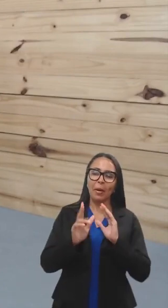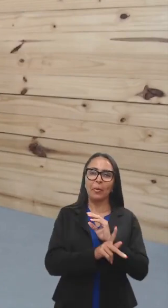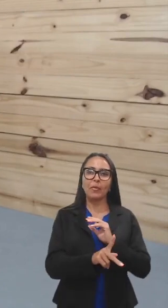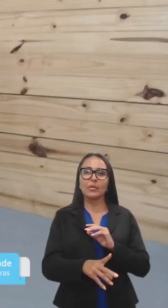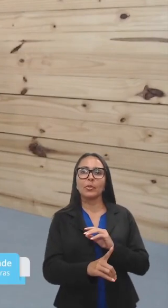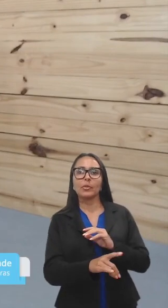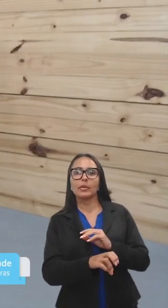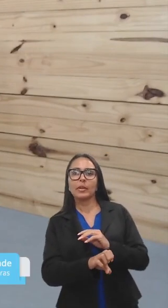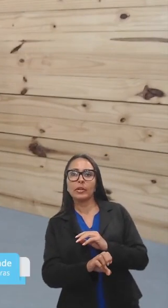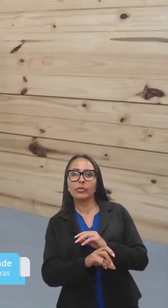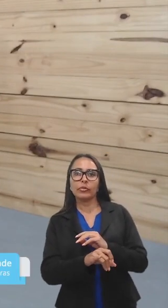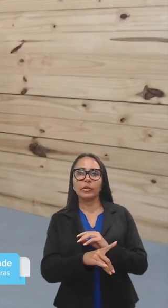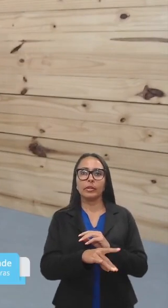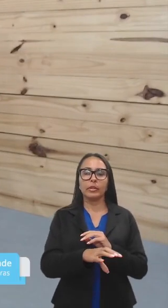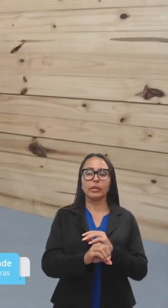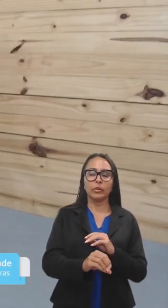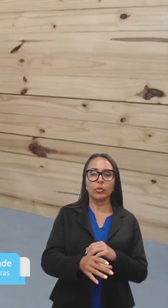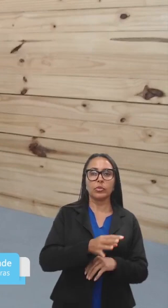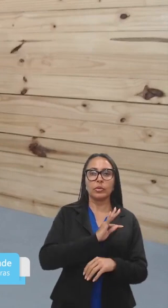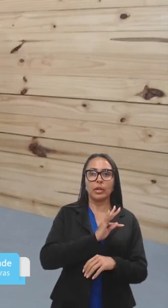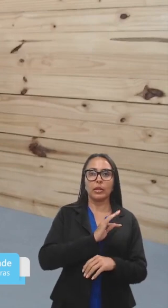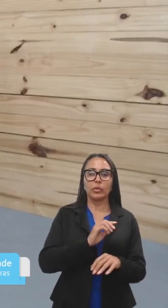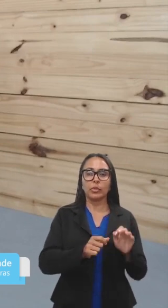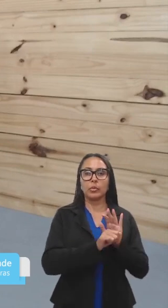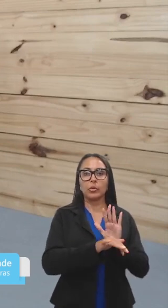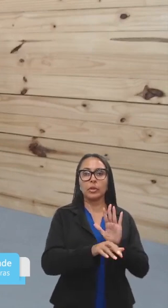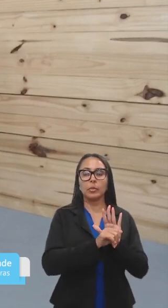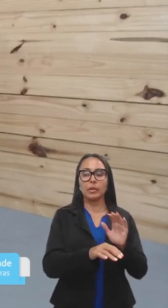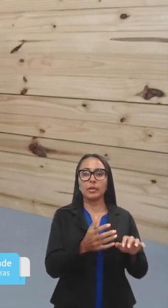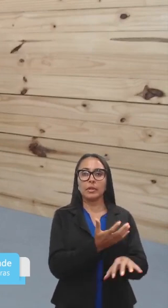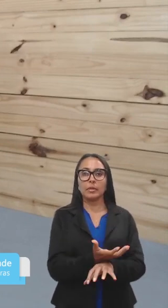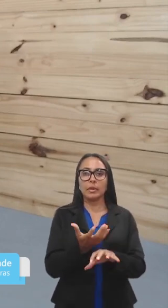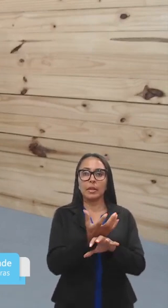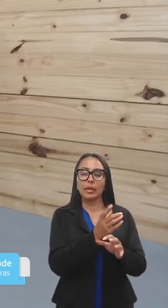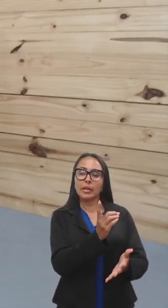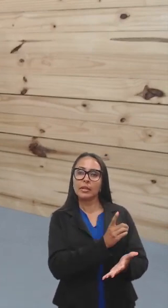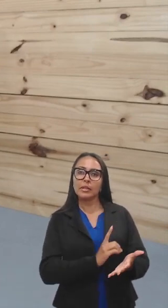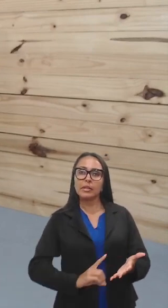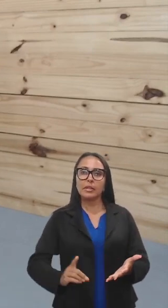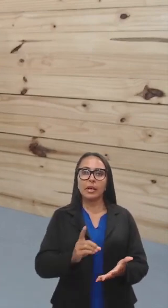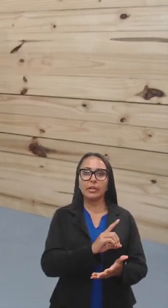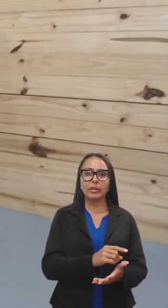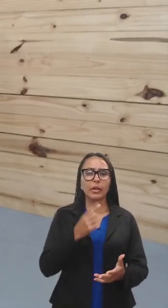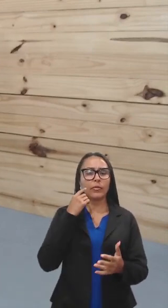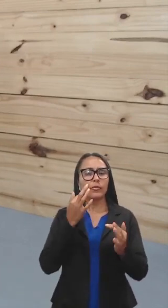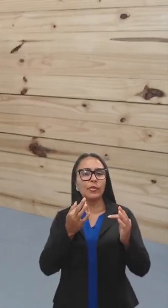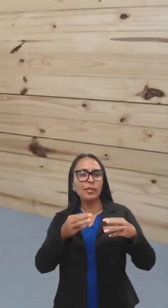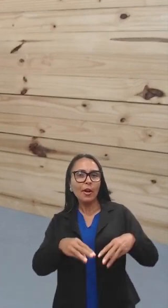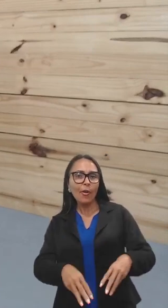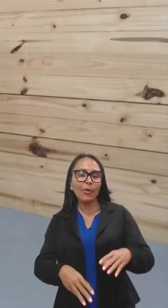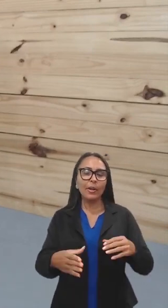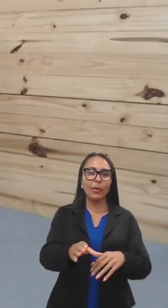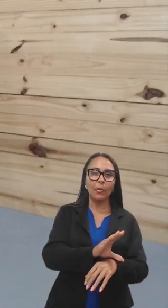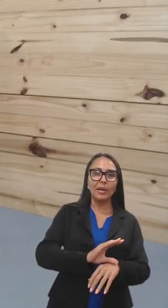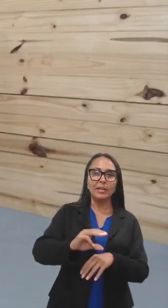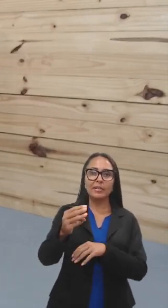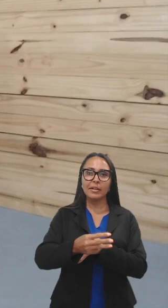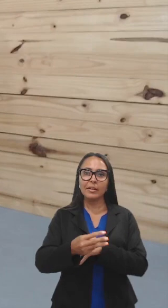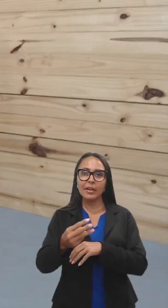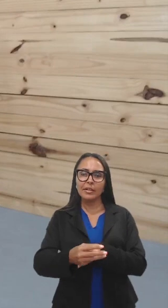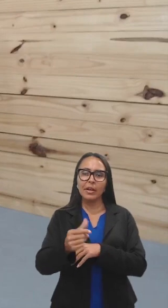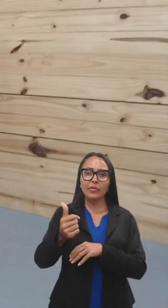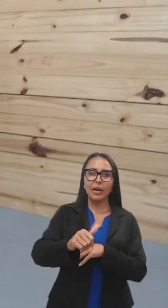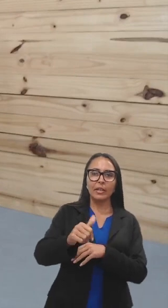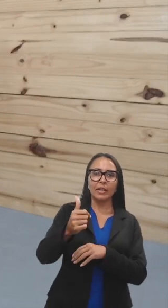David Santana, do curso técnico em multimídia, na disciplina de webdesign. E vamos chegando ao fim, na competência número 3, que é avaliar a